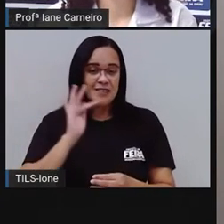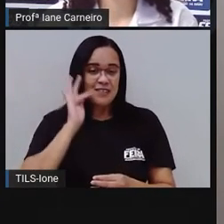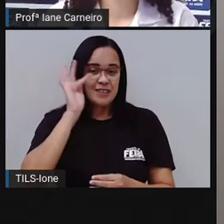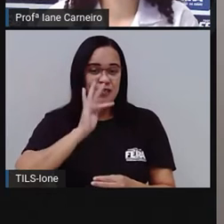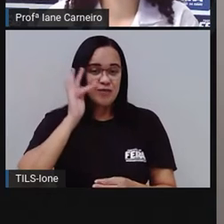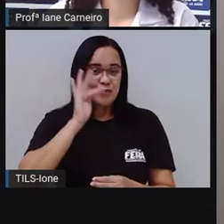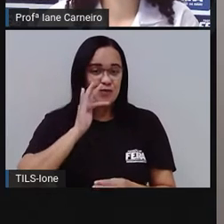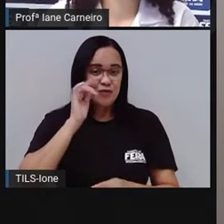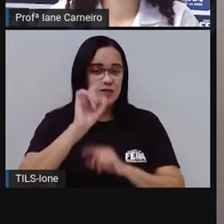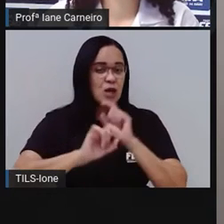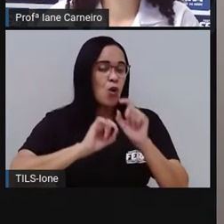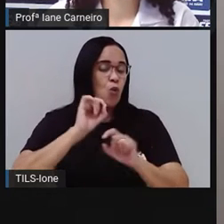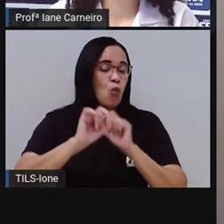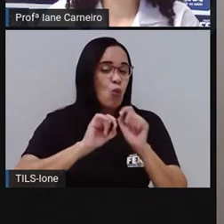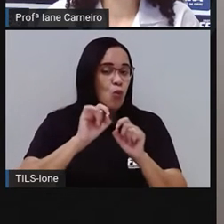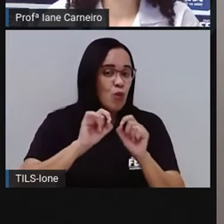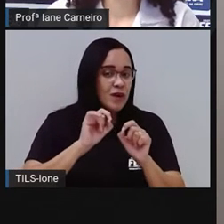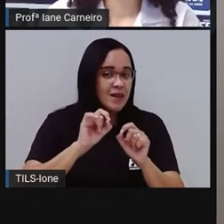a...